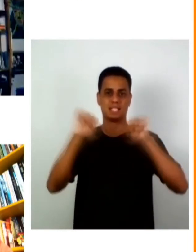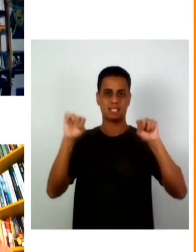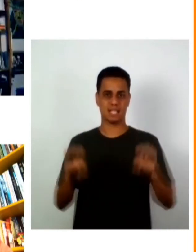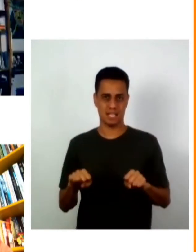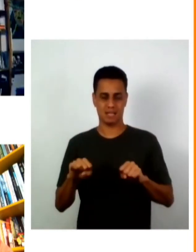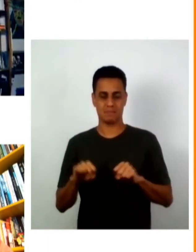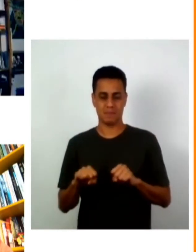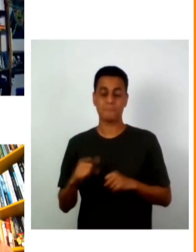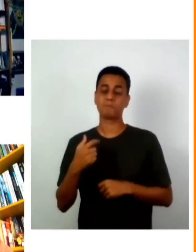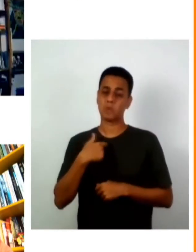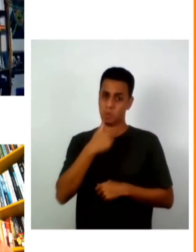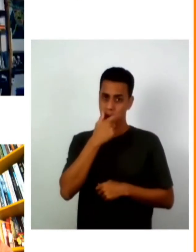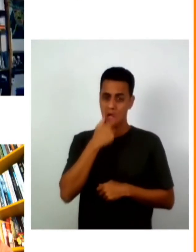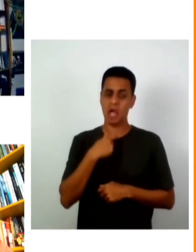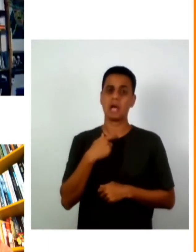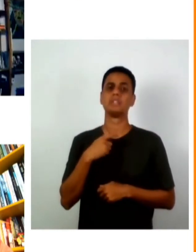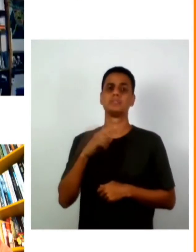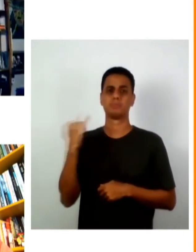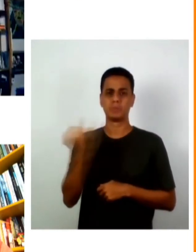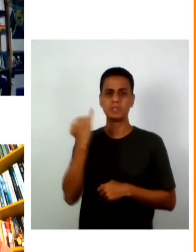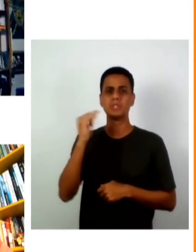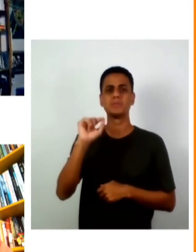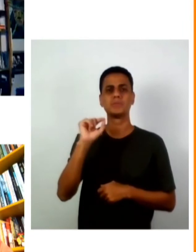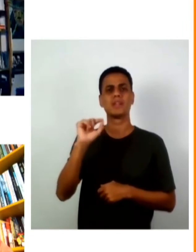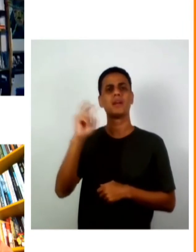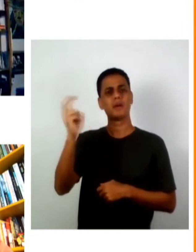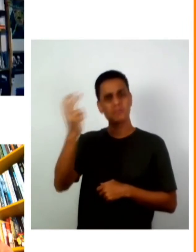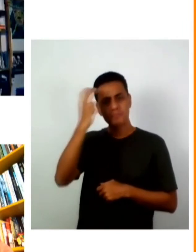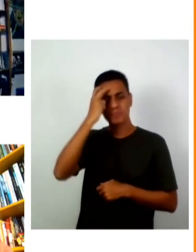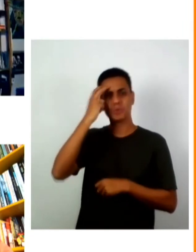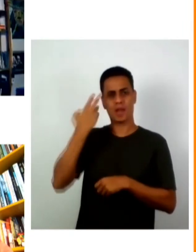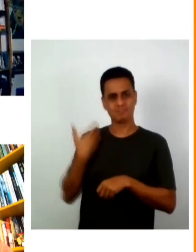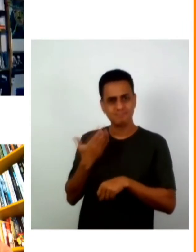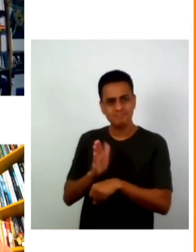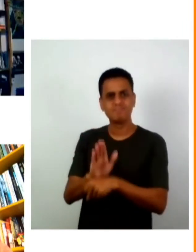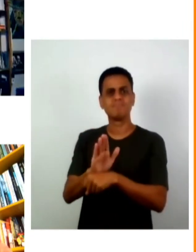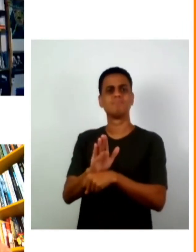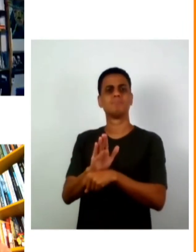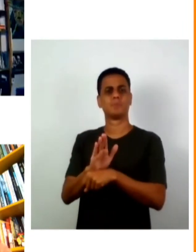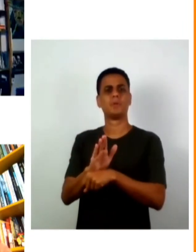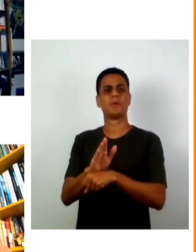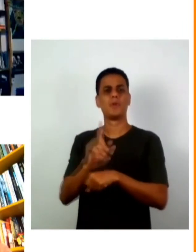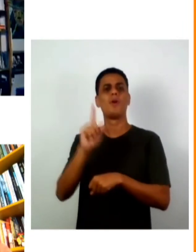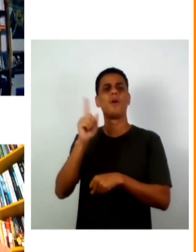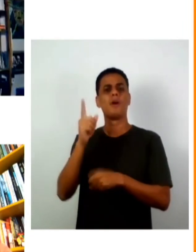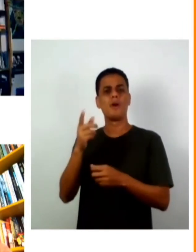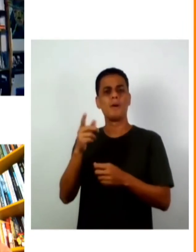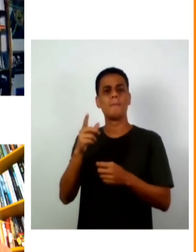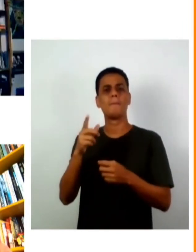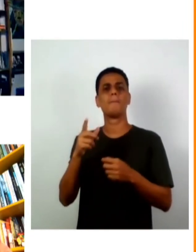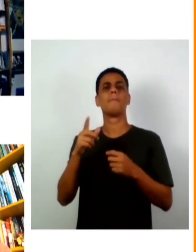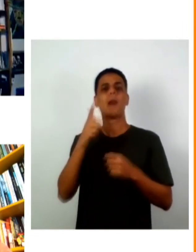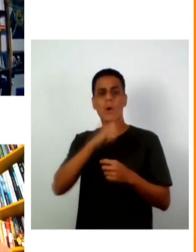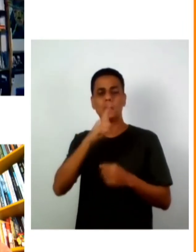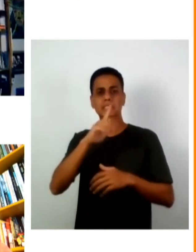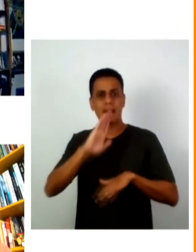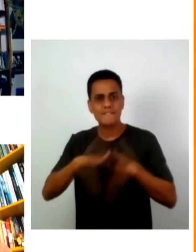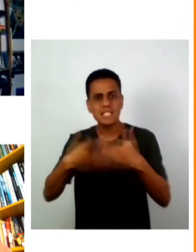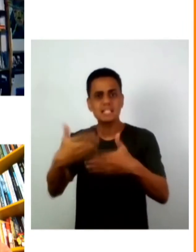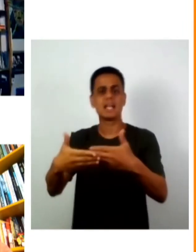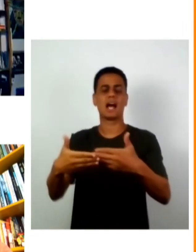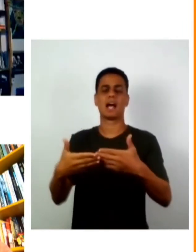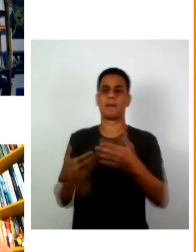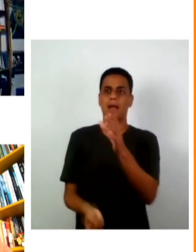do sistema e um terceiro elemento que eu acho que contribui muito para a cultura para avançar